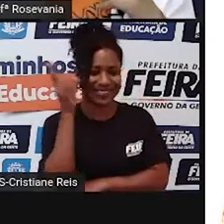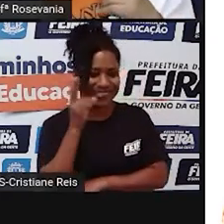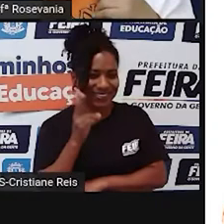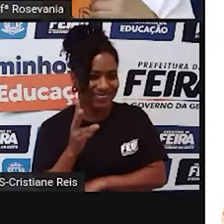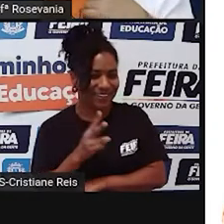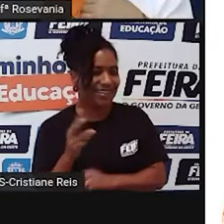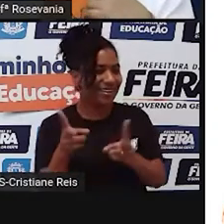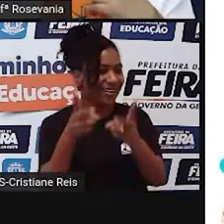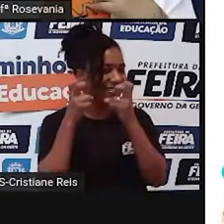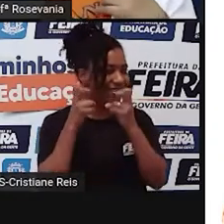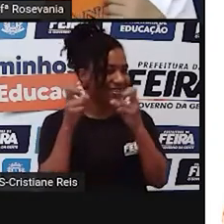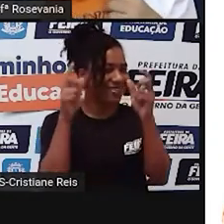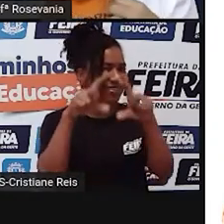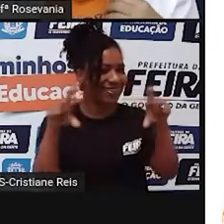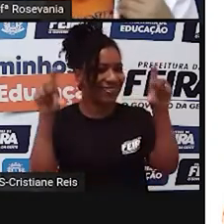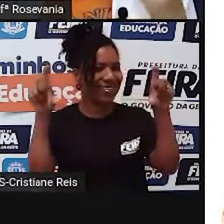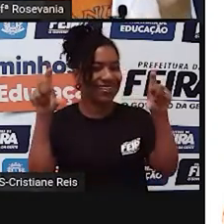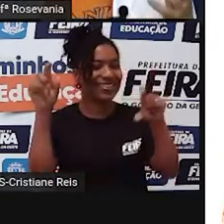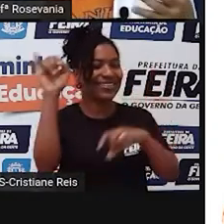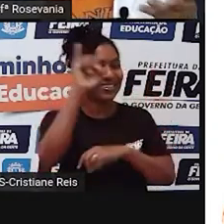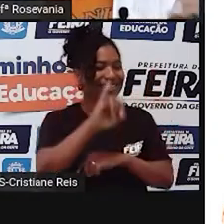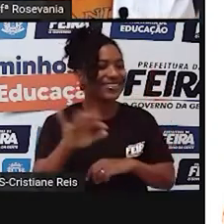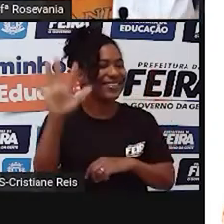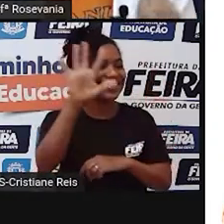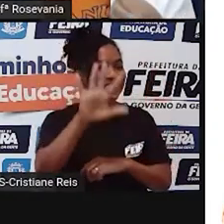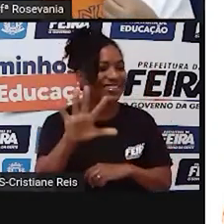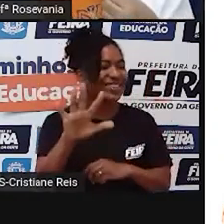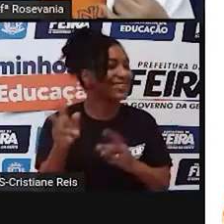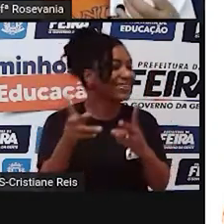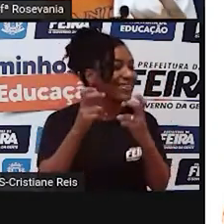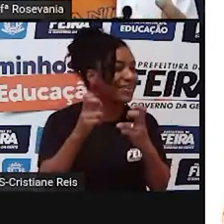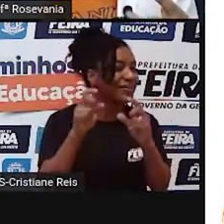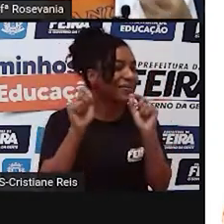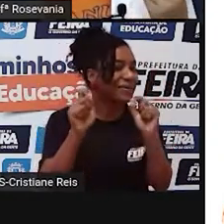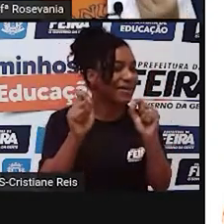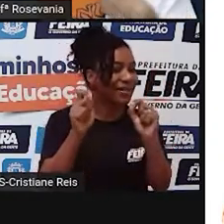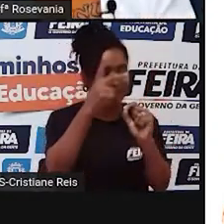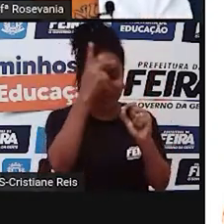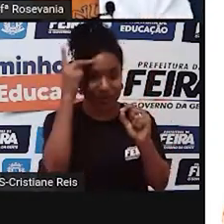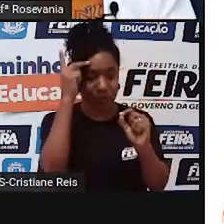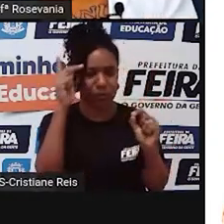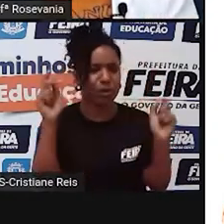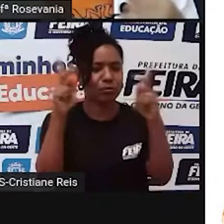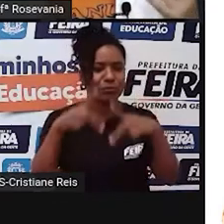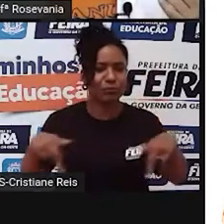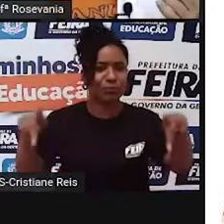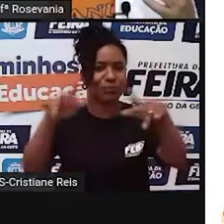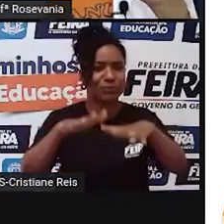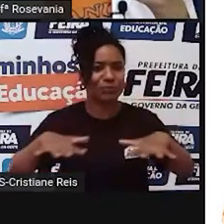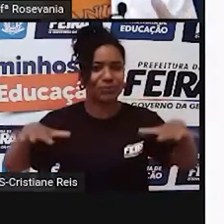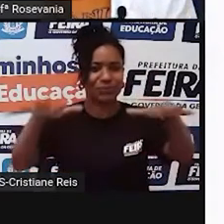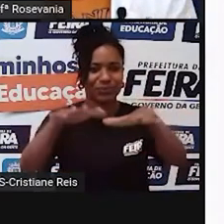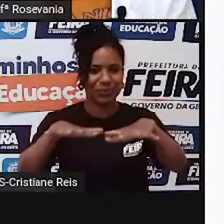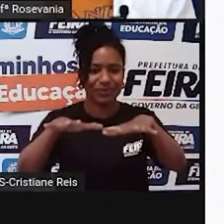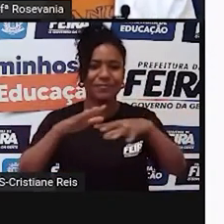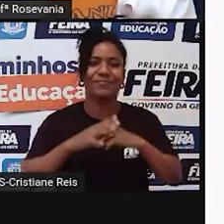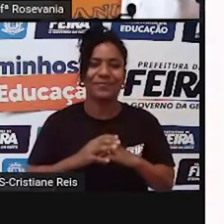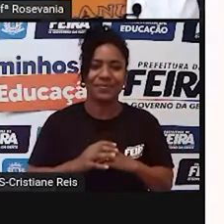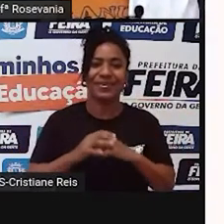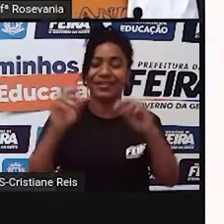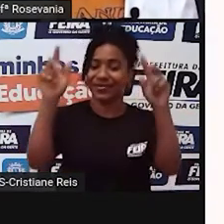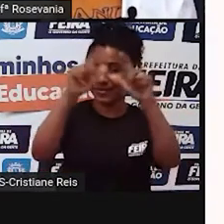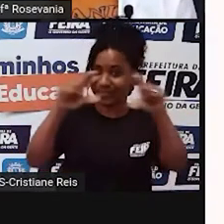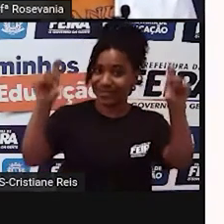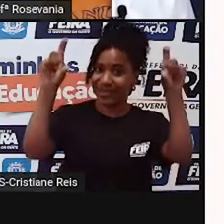assunto da aula de hoje. Isso mesmo, a Pro colocou aí essas pessoas porque nós vamos falar sobre, né, a distribuição